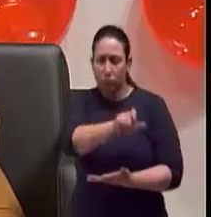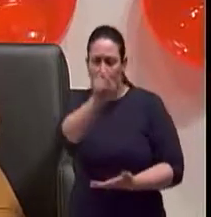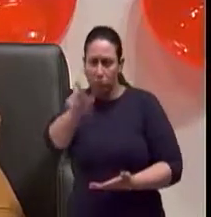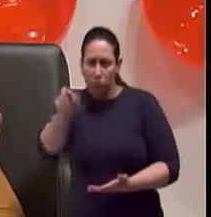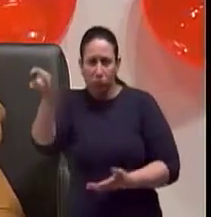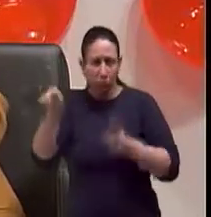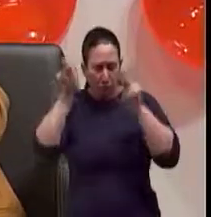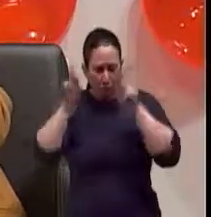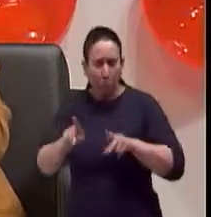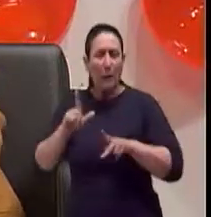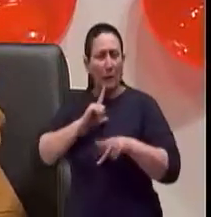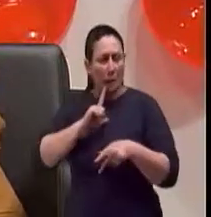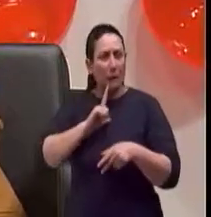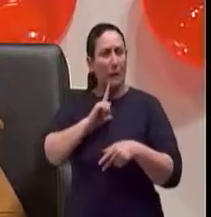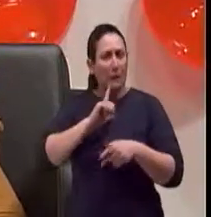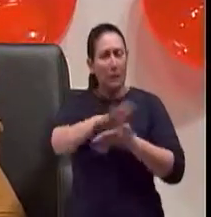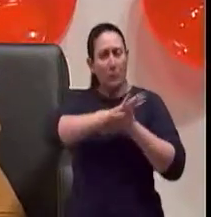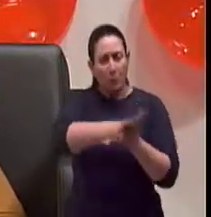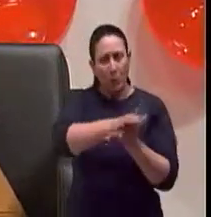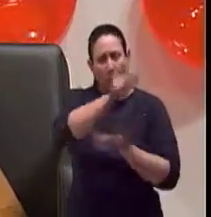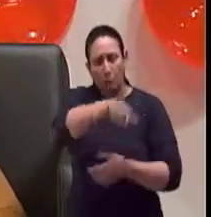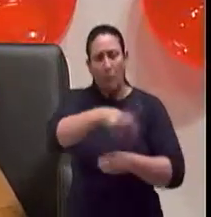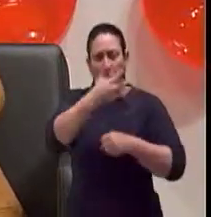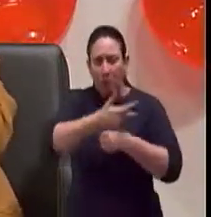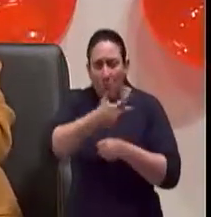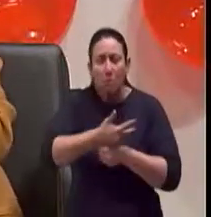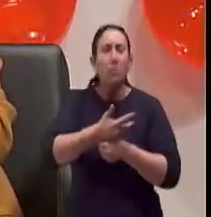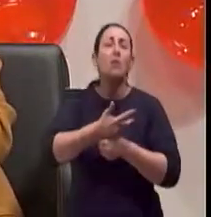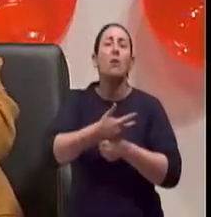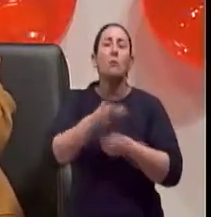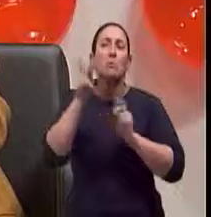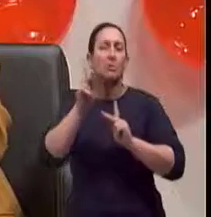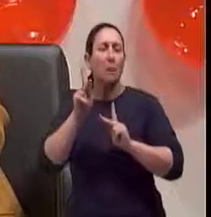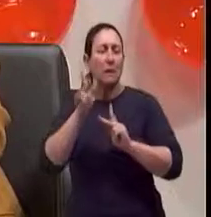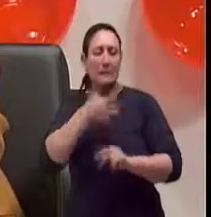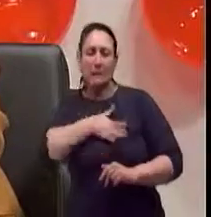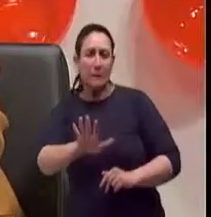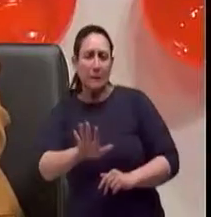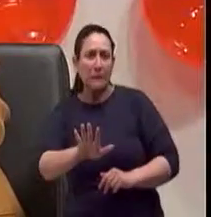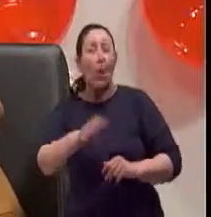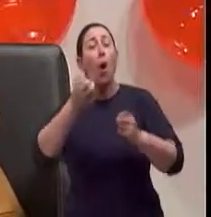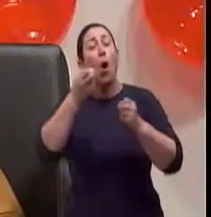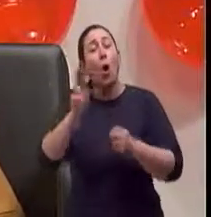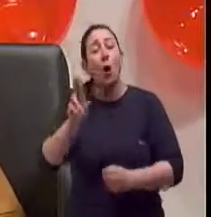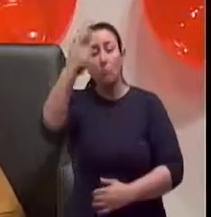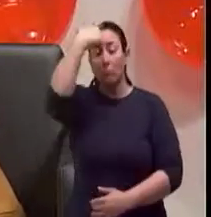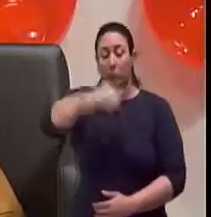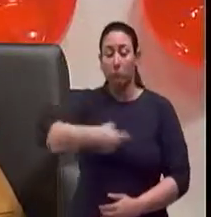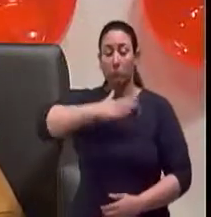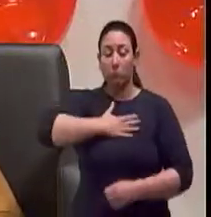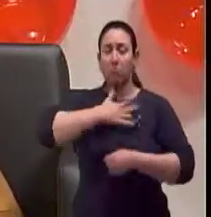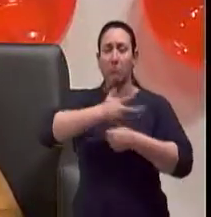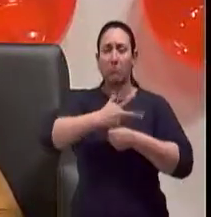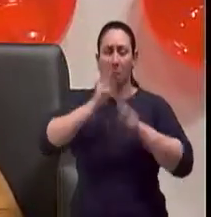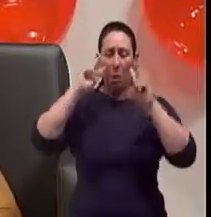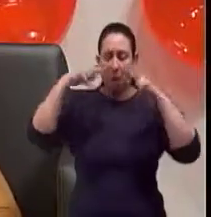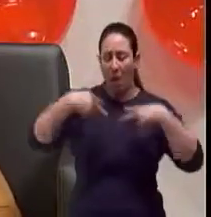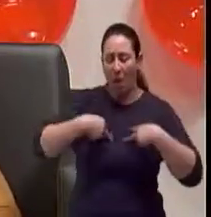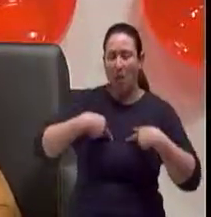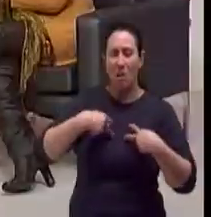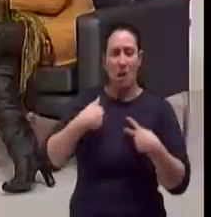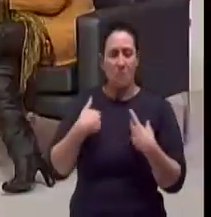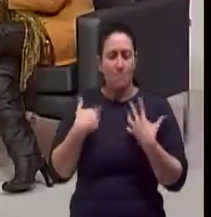para com o idoso e o auto-preconceito, quando o idoso realmente tem esse preconceito